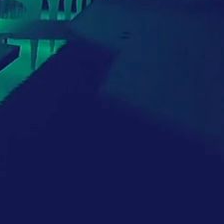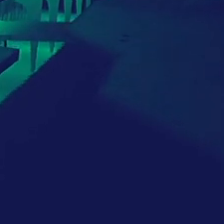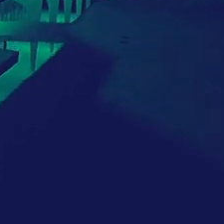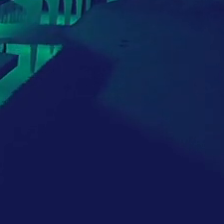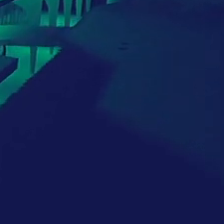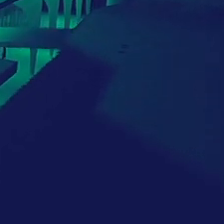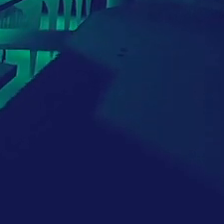A TV do Governo Federal.